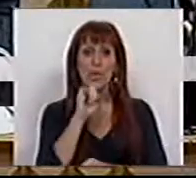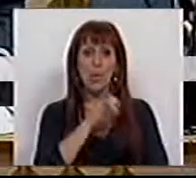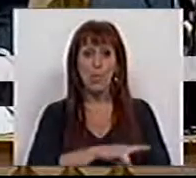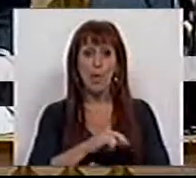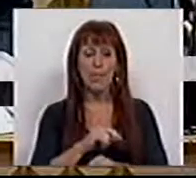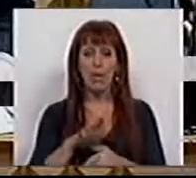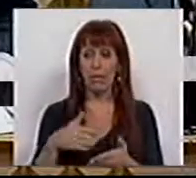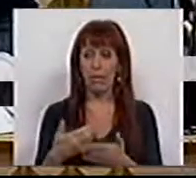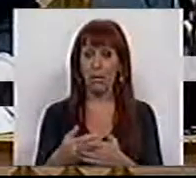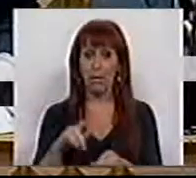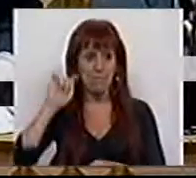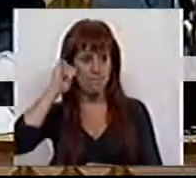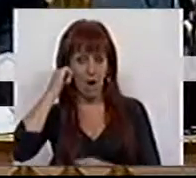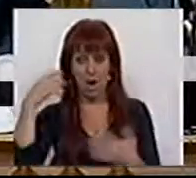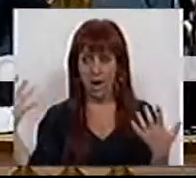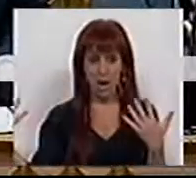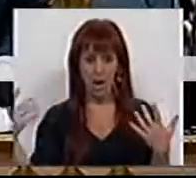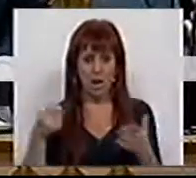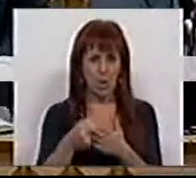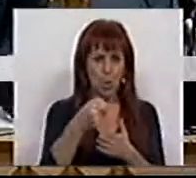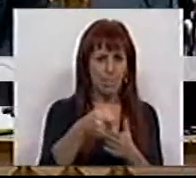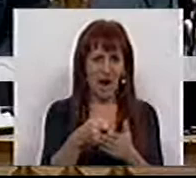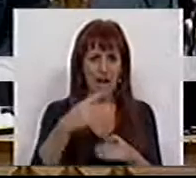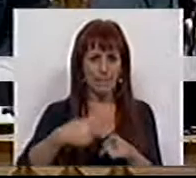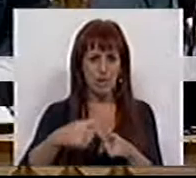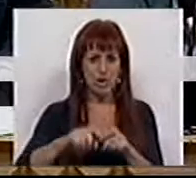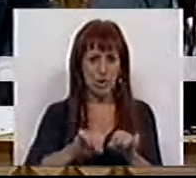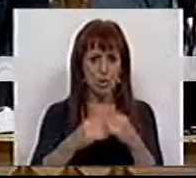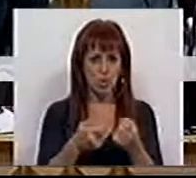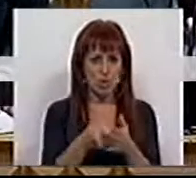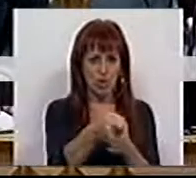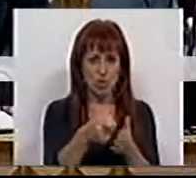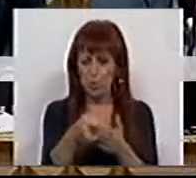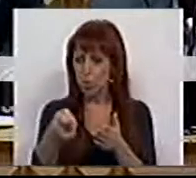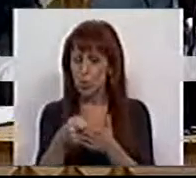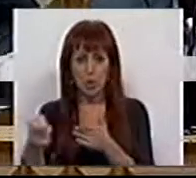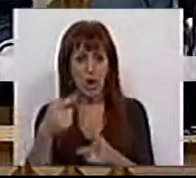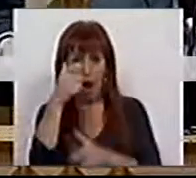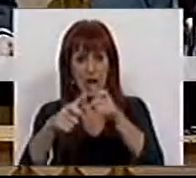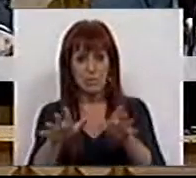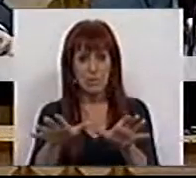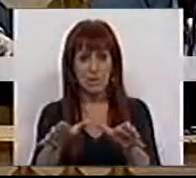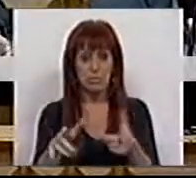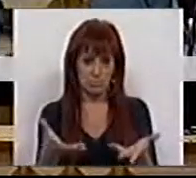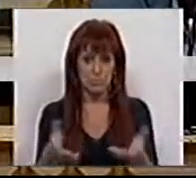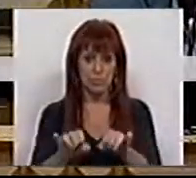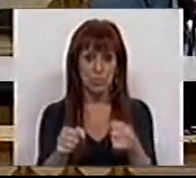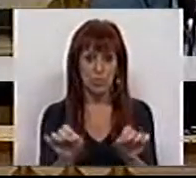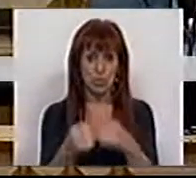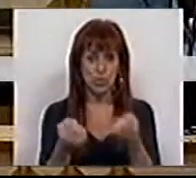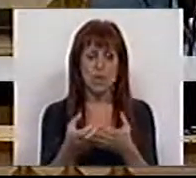possam colocar em causa o pagamento de prestações sociais aos beneficiários.